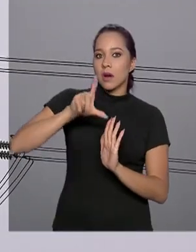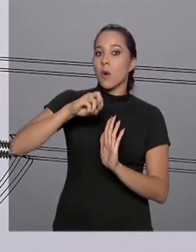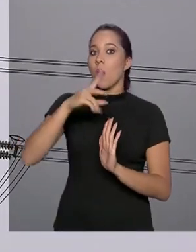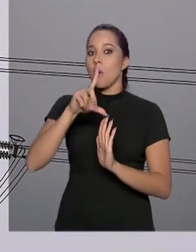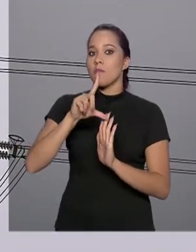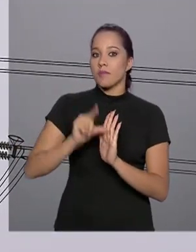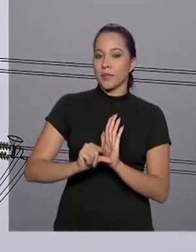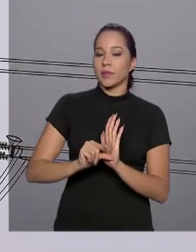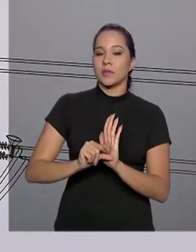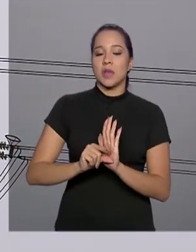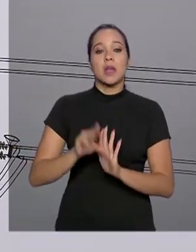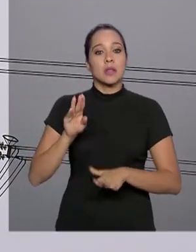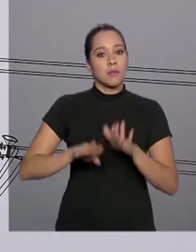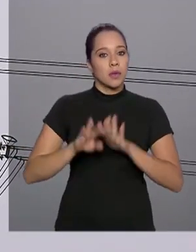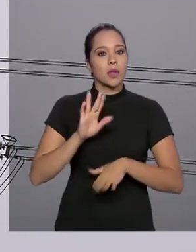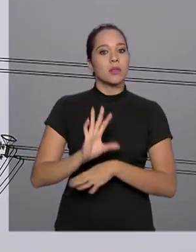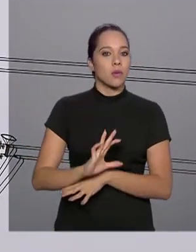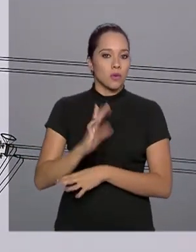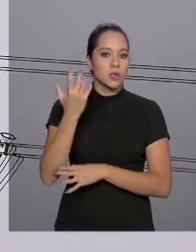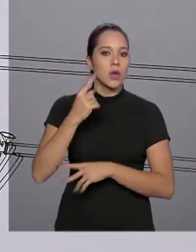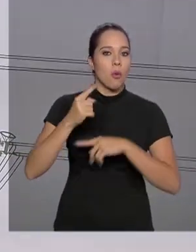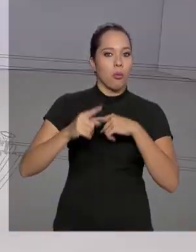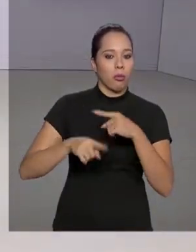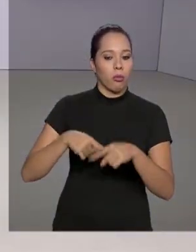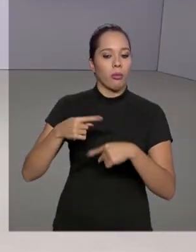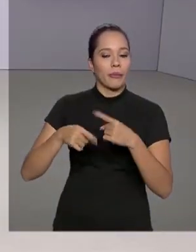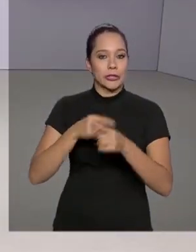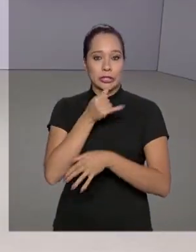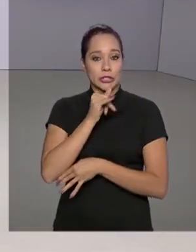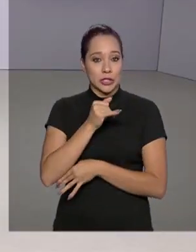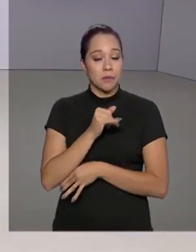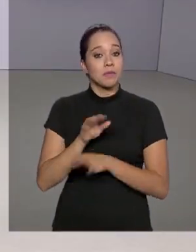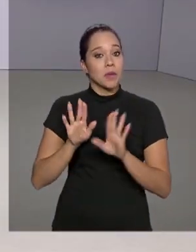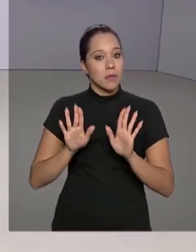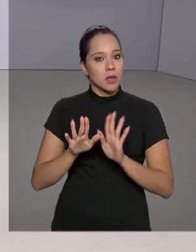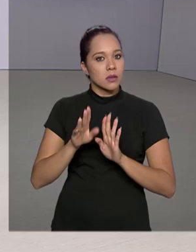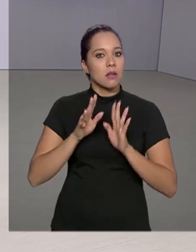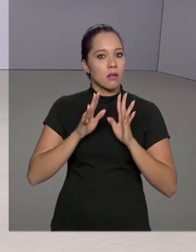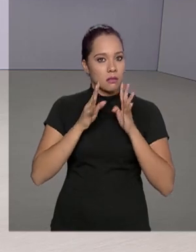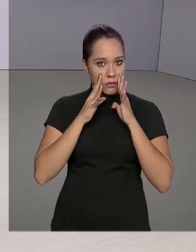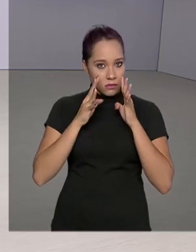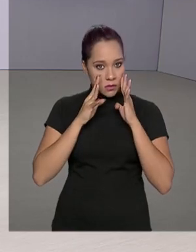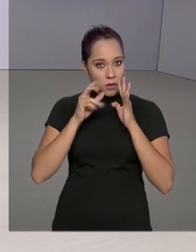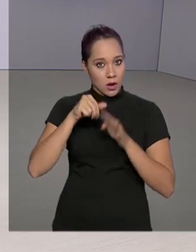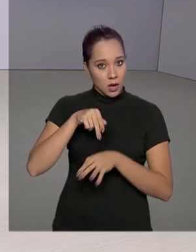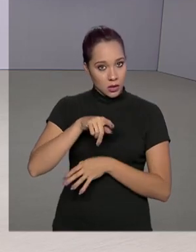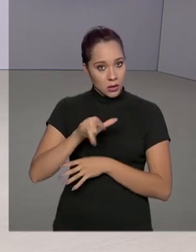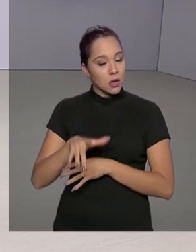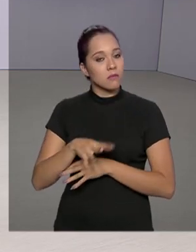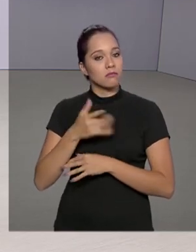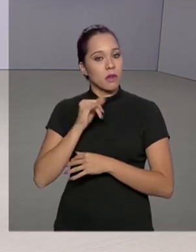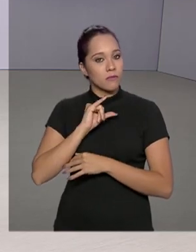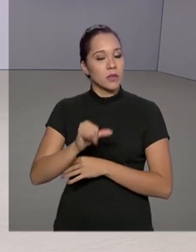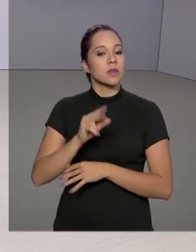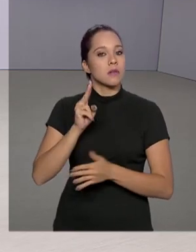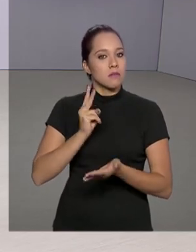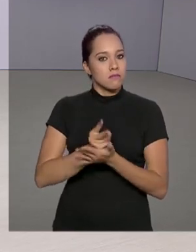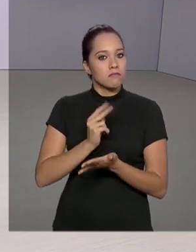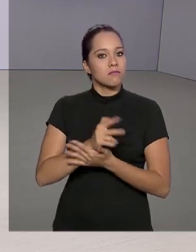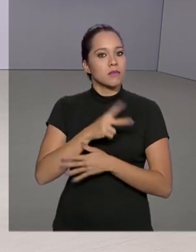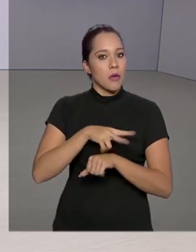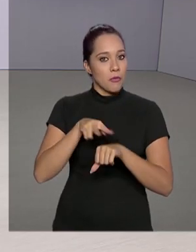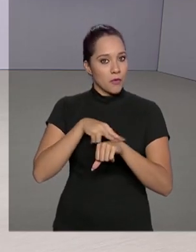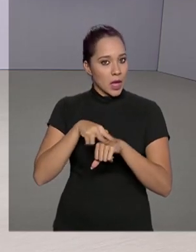menos em função das condições de geração. Mas atenção, a ANEL orienta o seguinte, mesmo com o acionamento da bandeira verde,